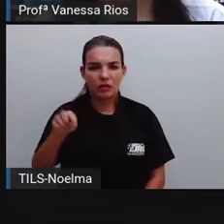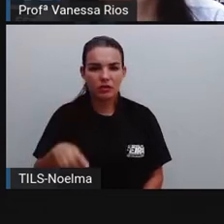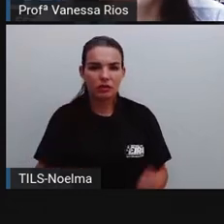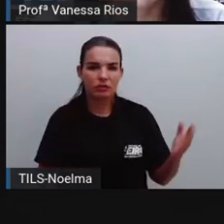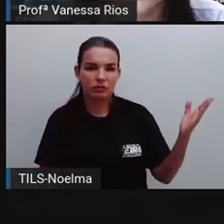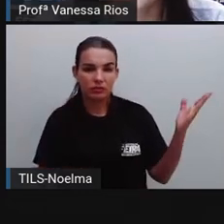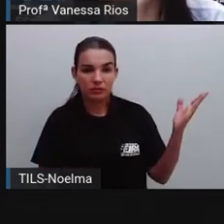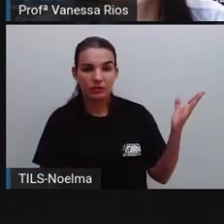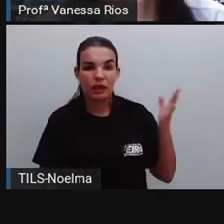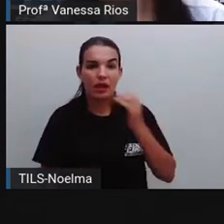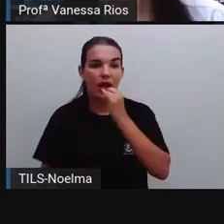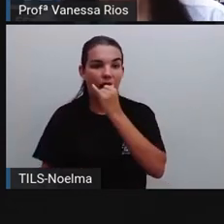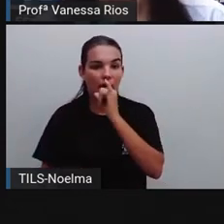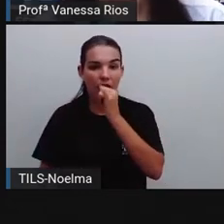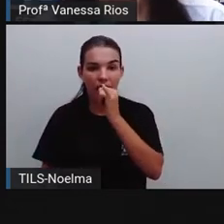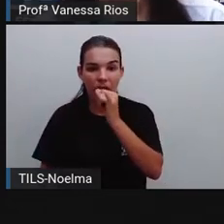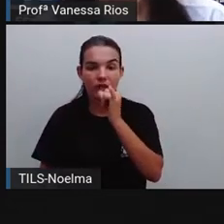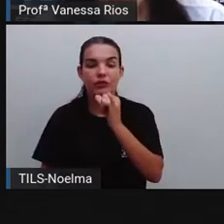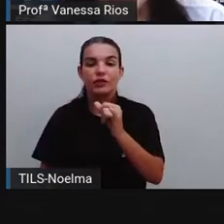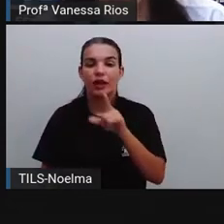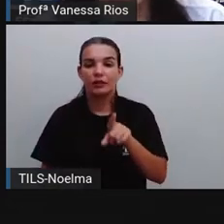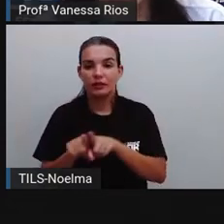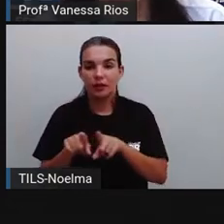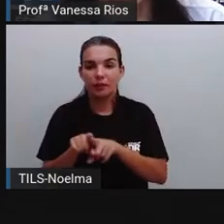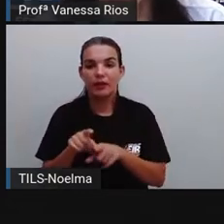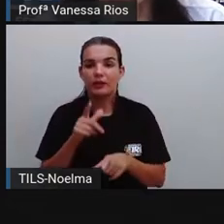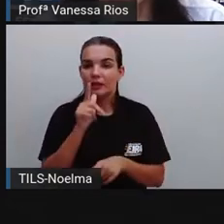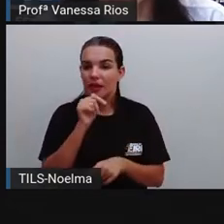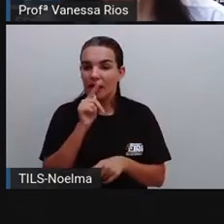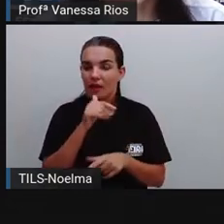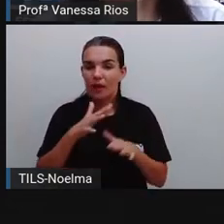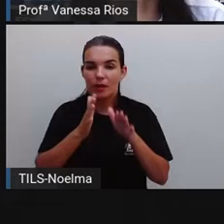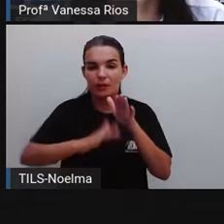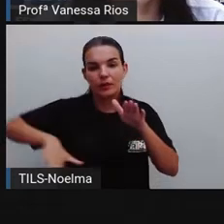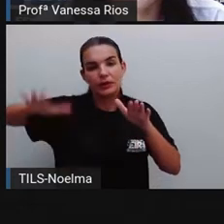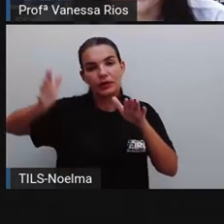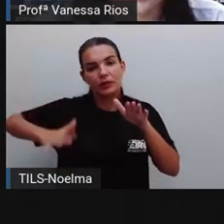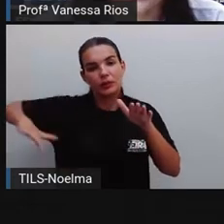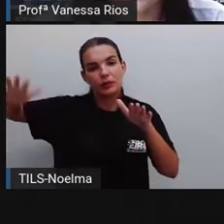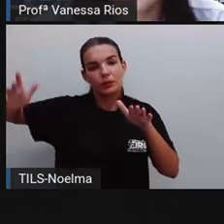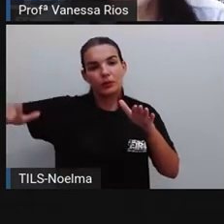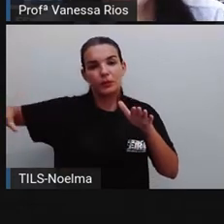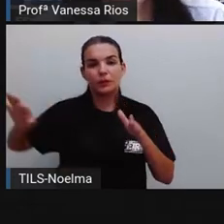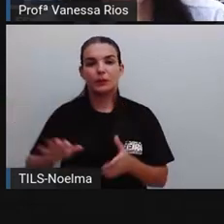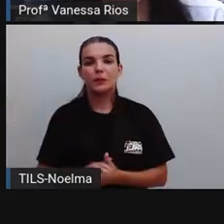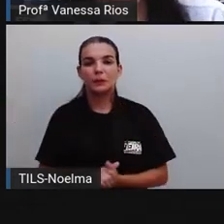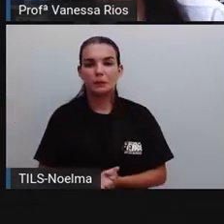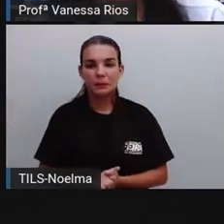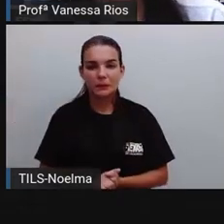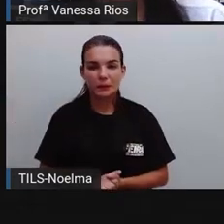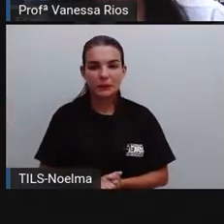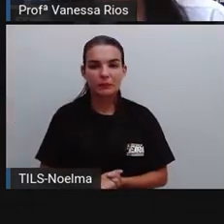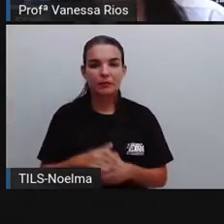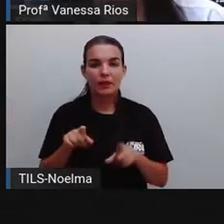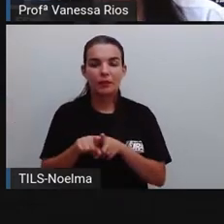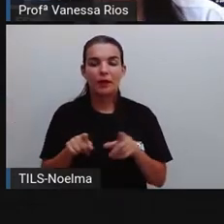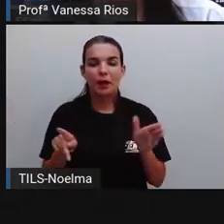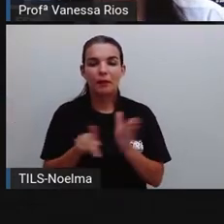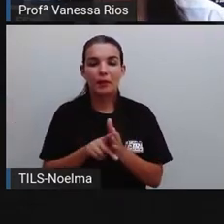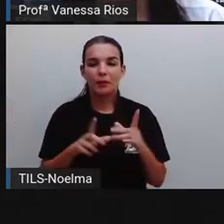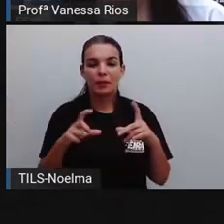possibilidade de gerar energia através da força das marés. Na própria imagem a gente pode